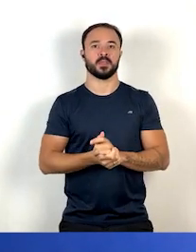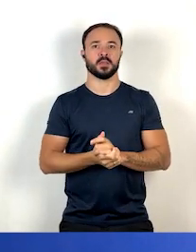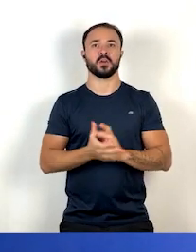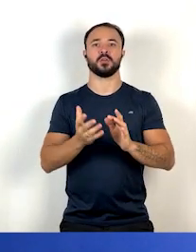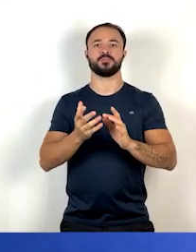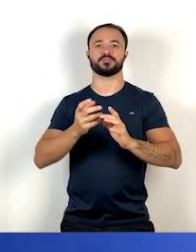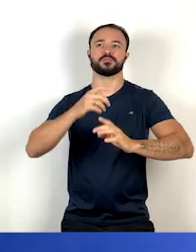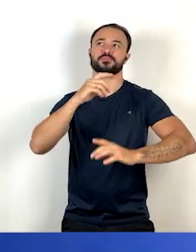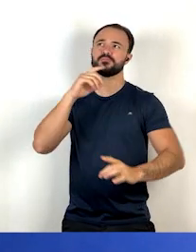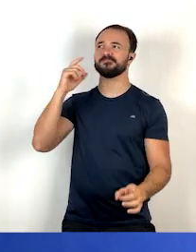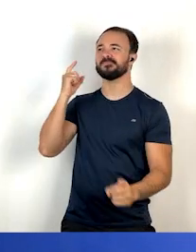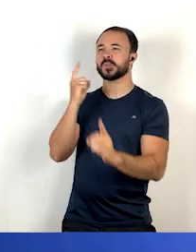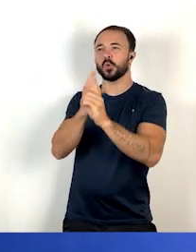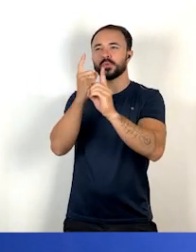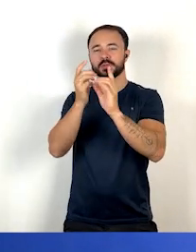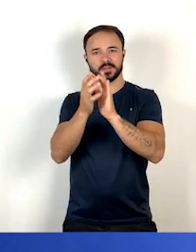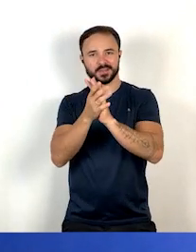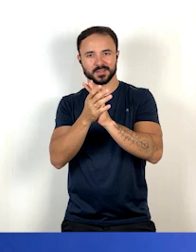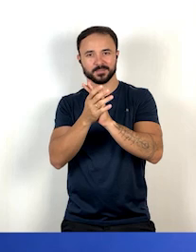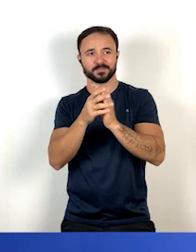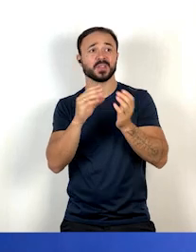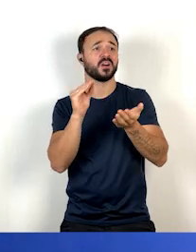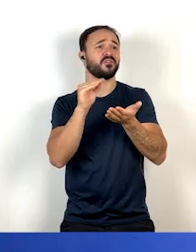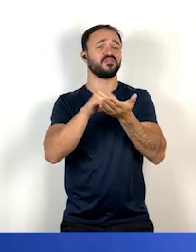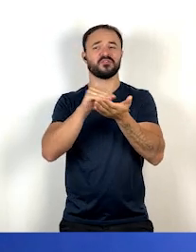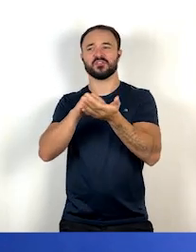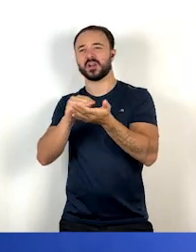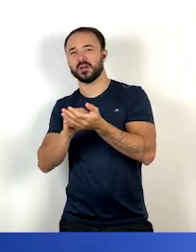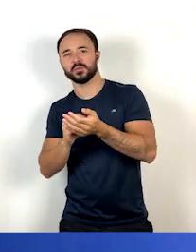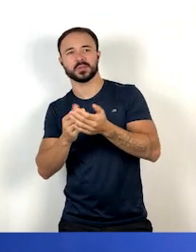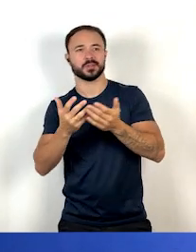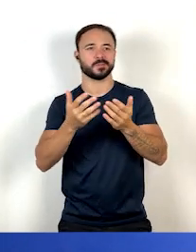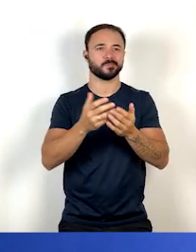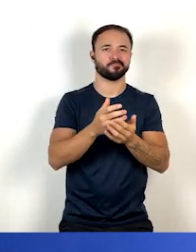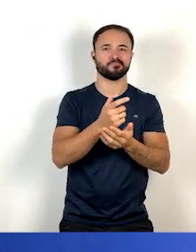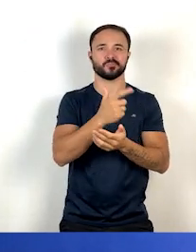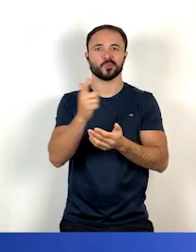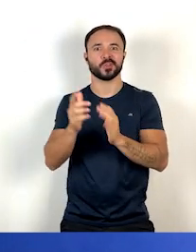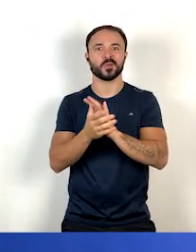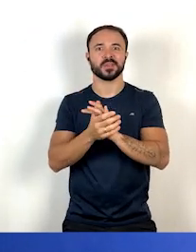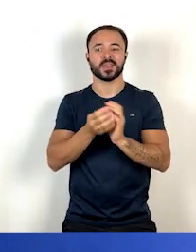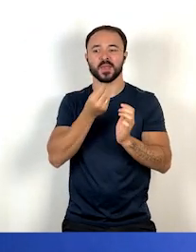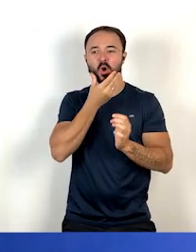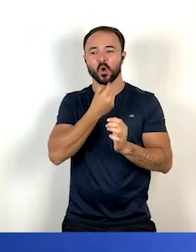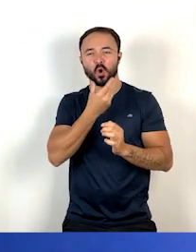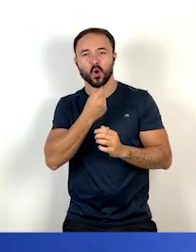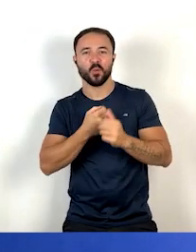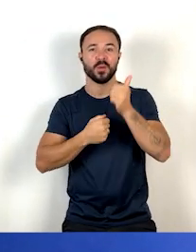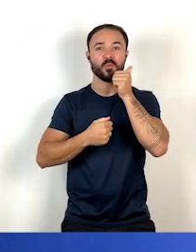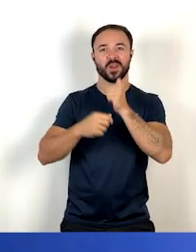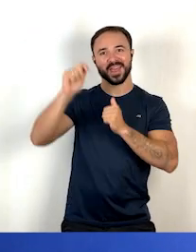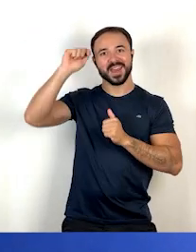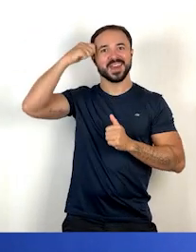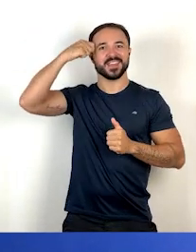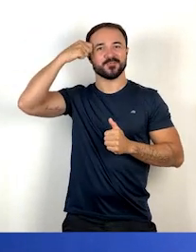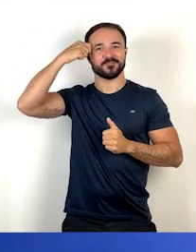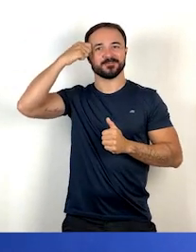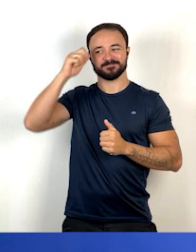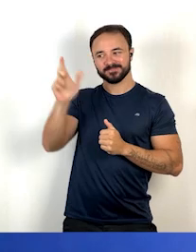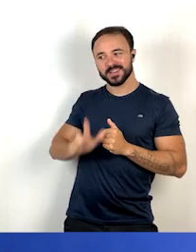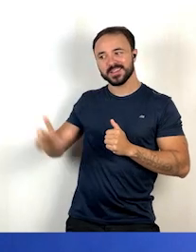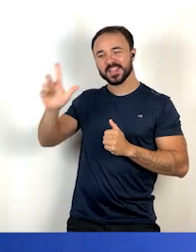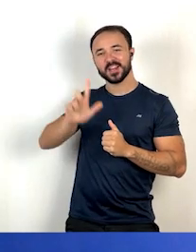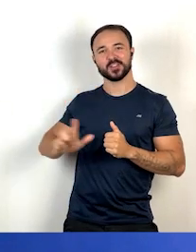após constatar a ausência ou inadequação de personagens negros no universo da literatura,